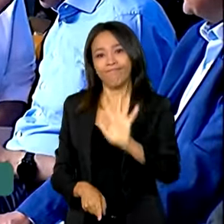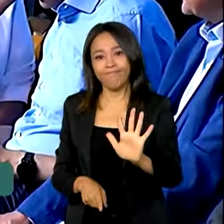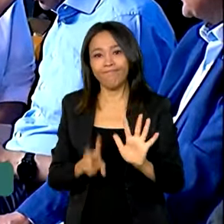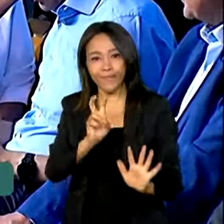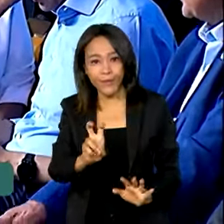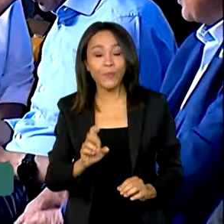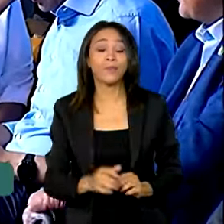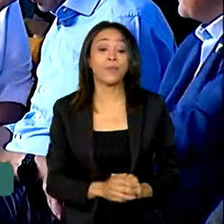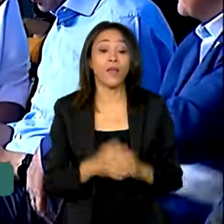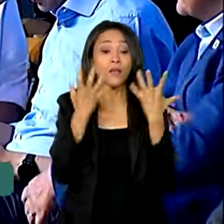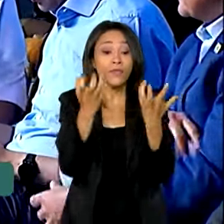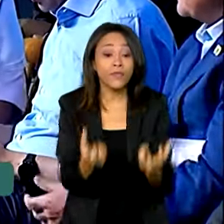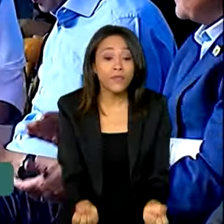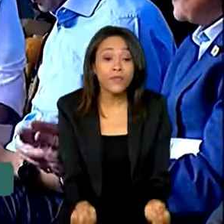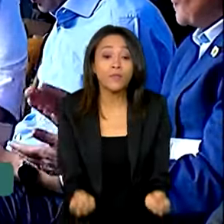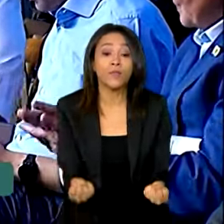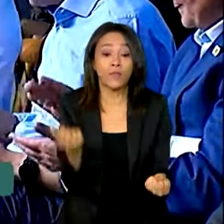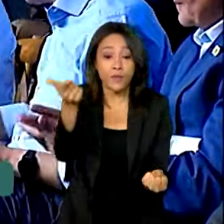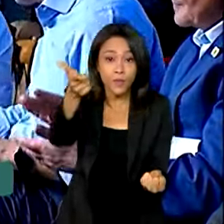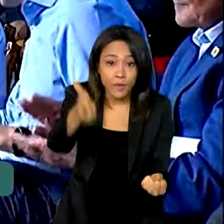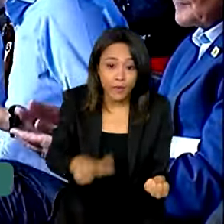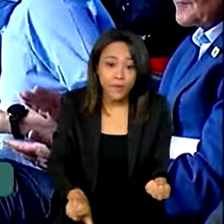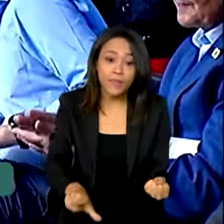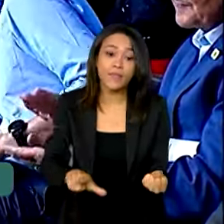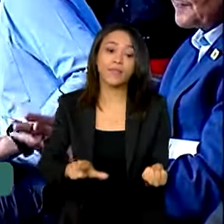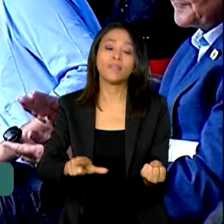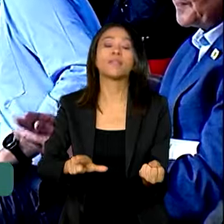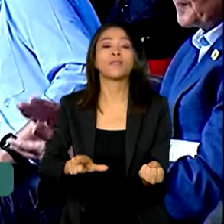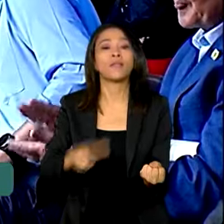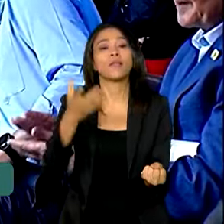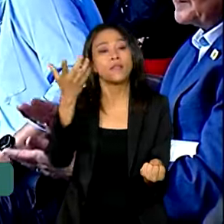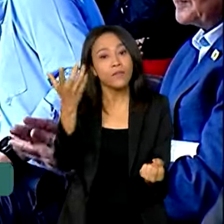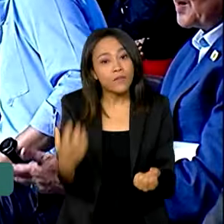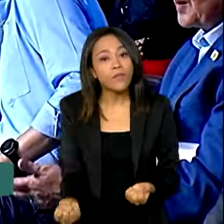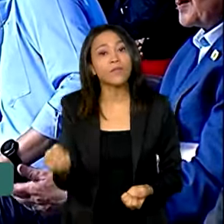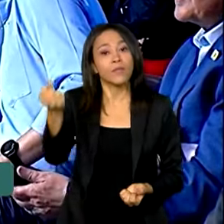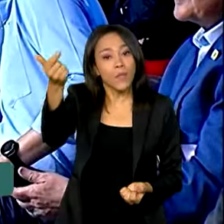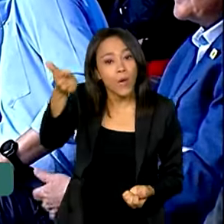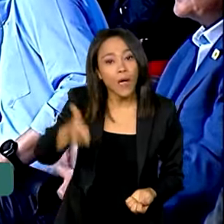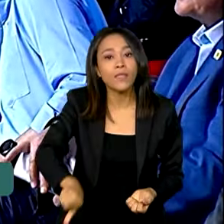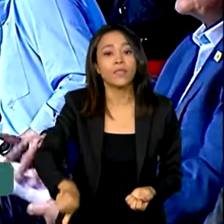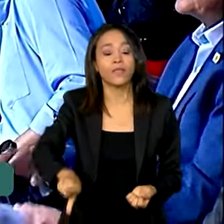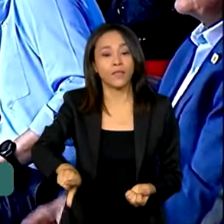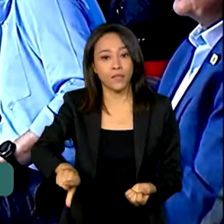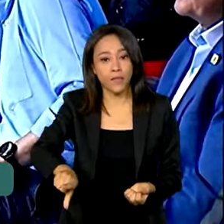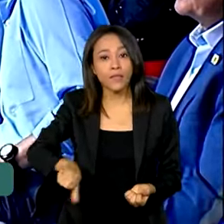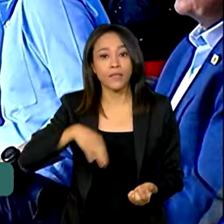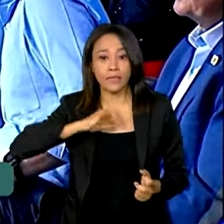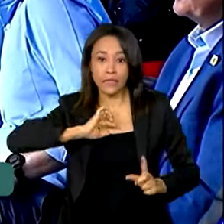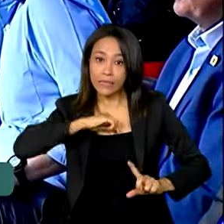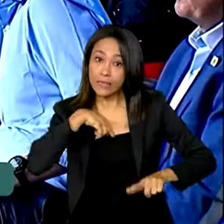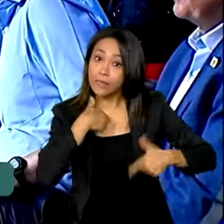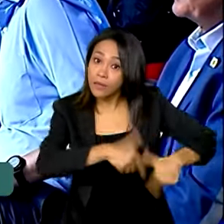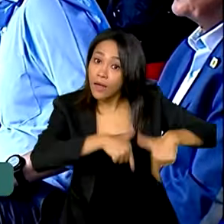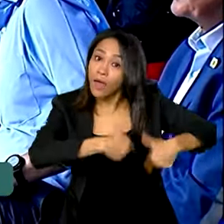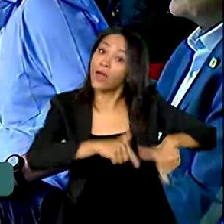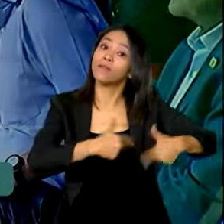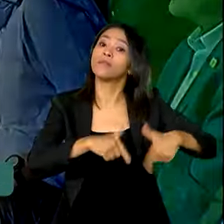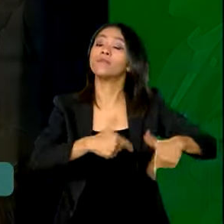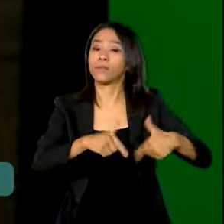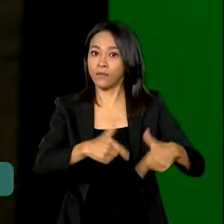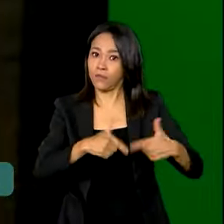vamos mais uma vez trabalhar para